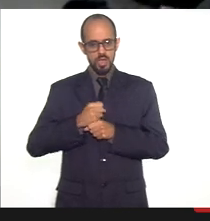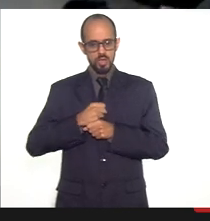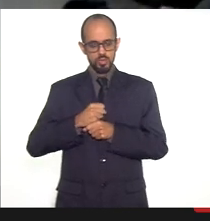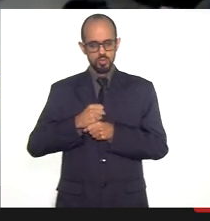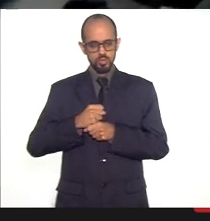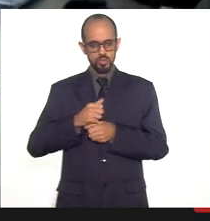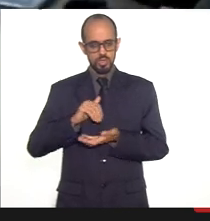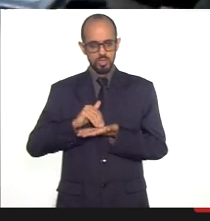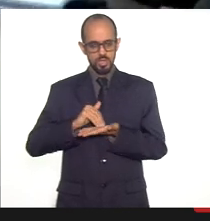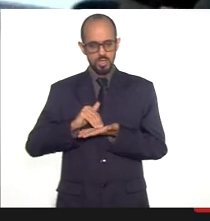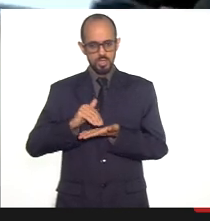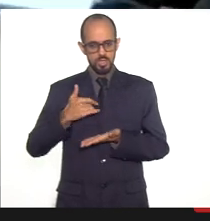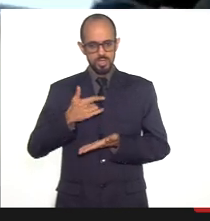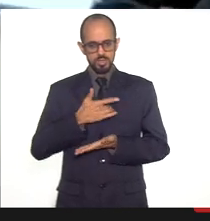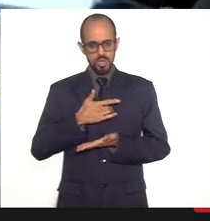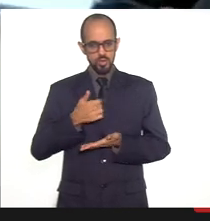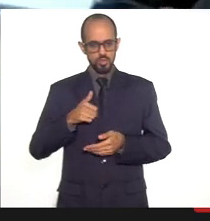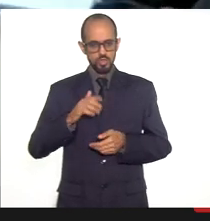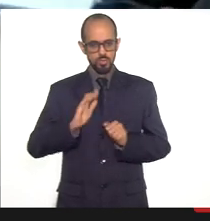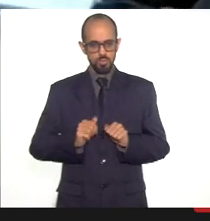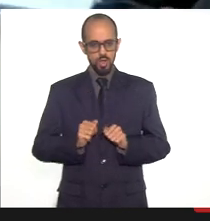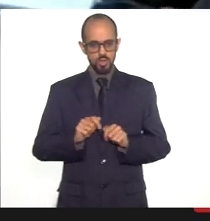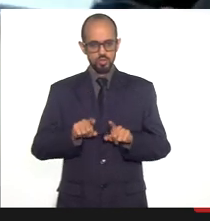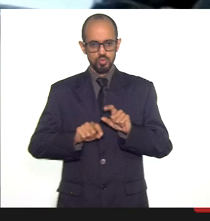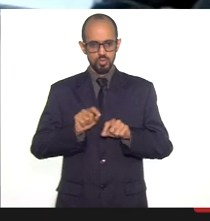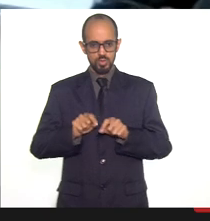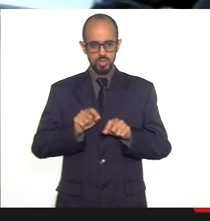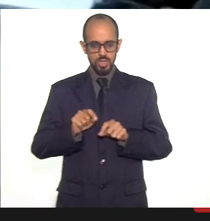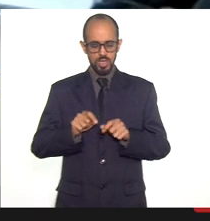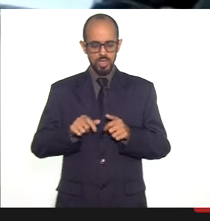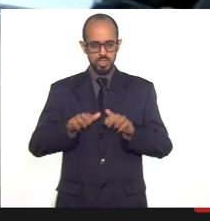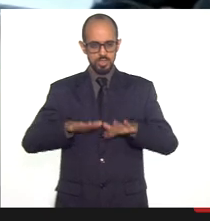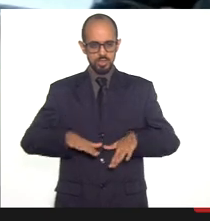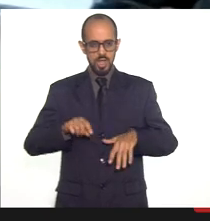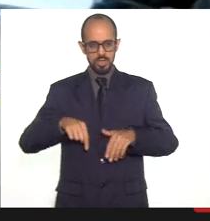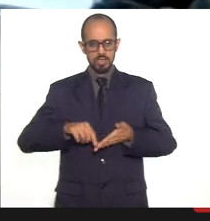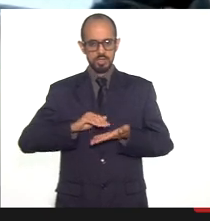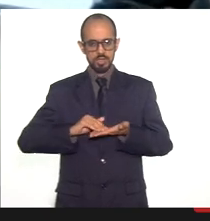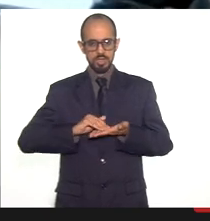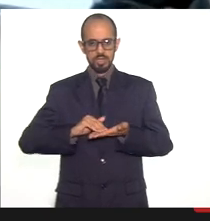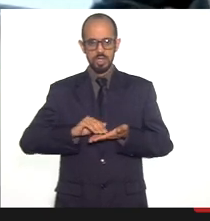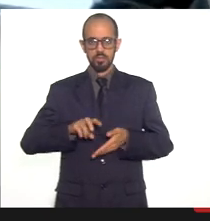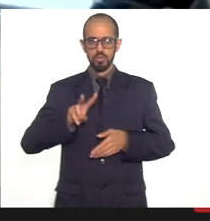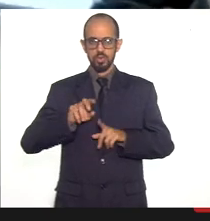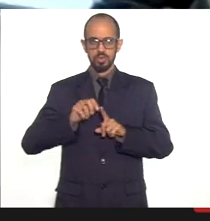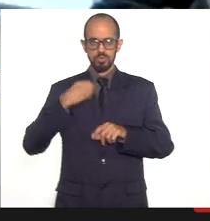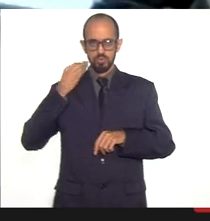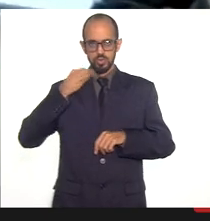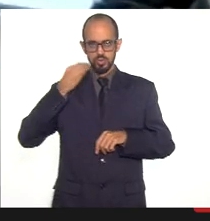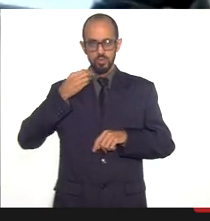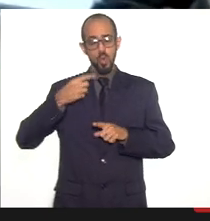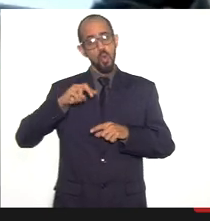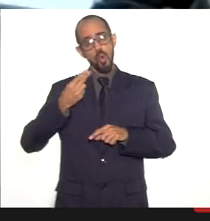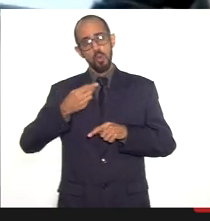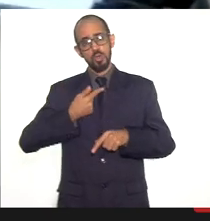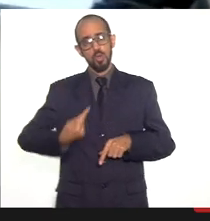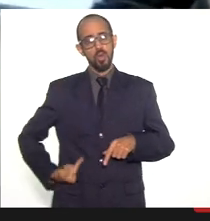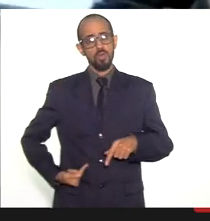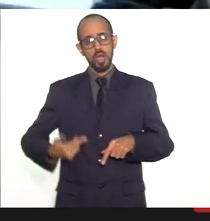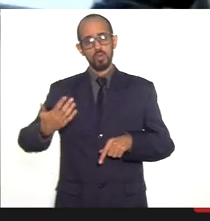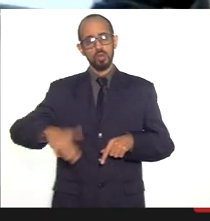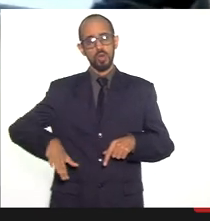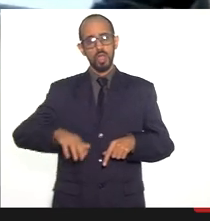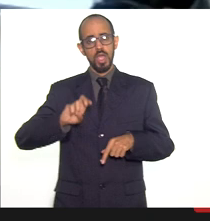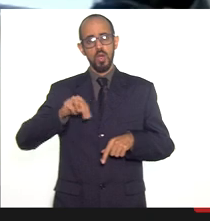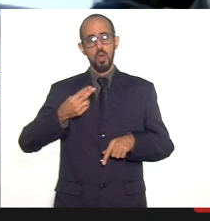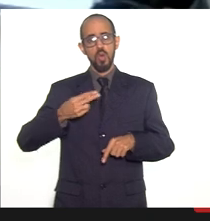Saúde. Eu posso deixar a Secretaria por dois motivos principais, ou porque o governador não quer mais, ou no momento que se eu